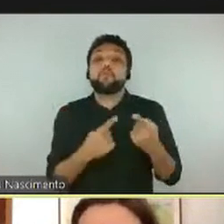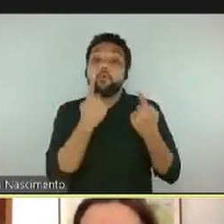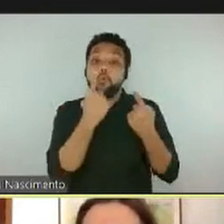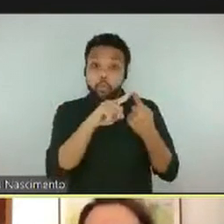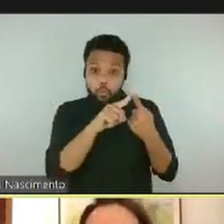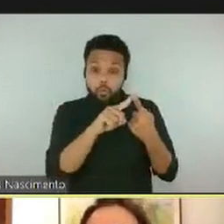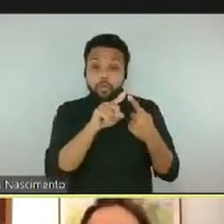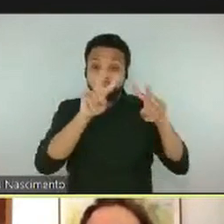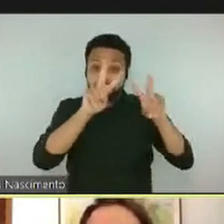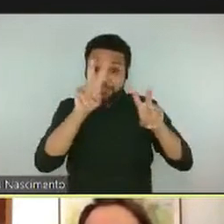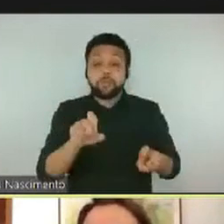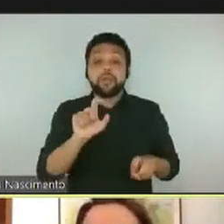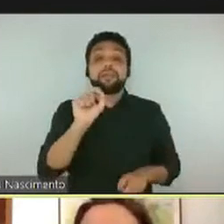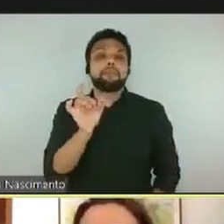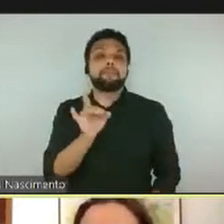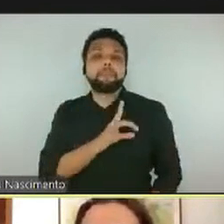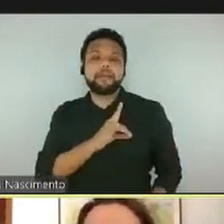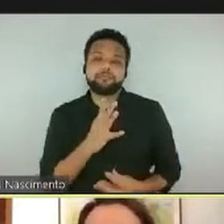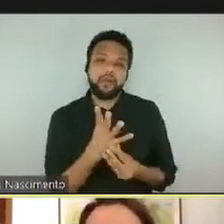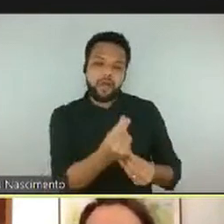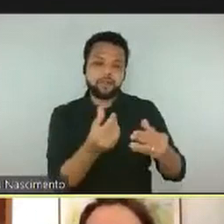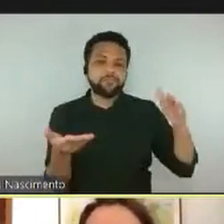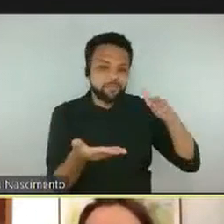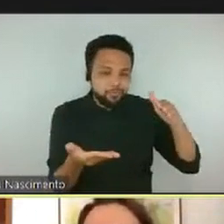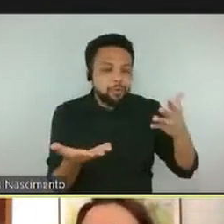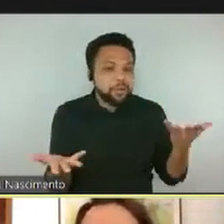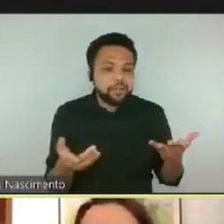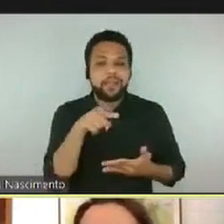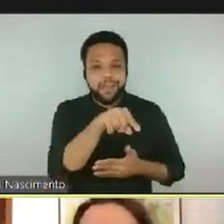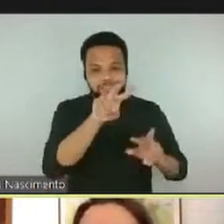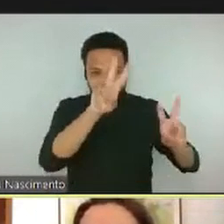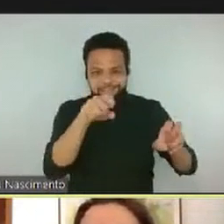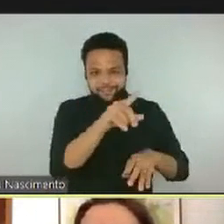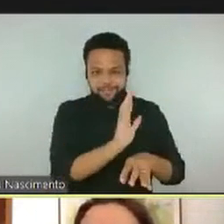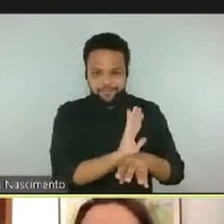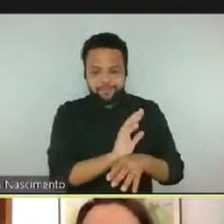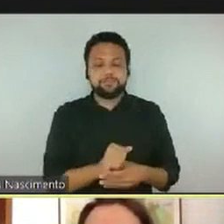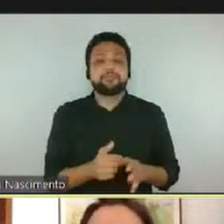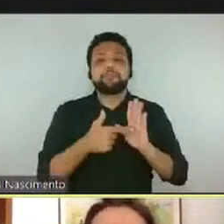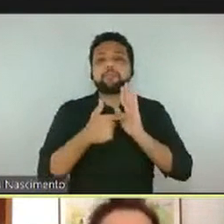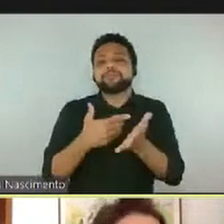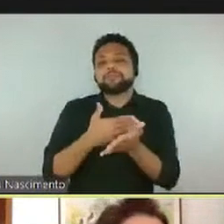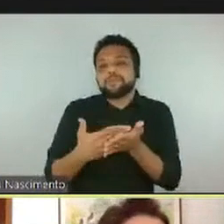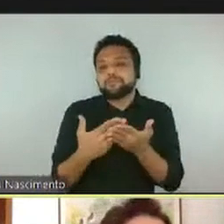Contemporânea, que apresenta o início de uma conversa.